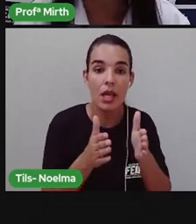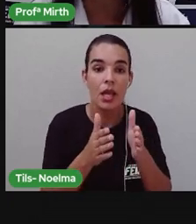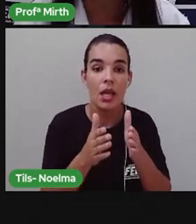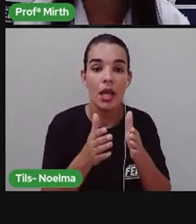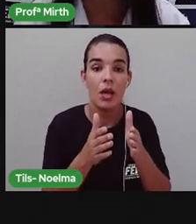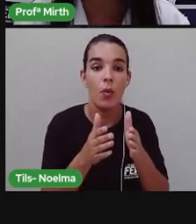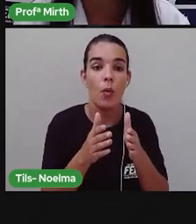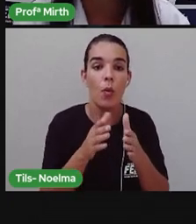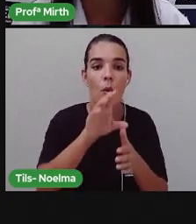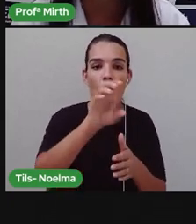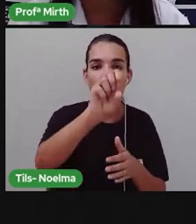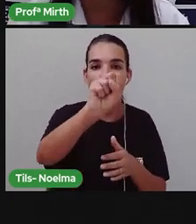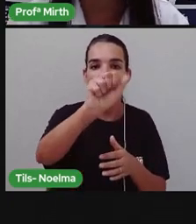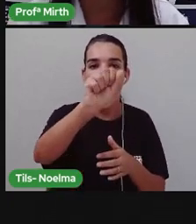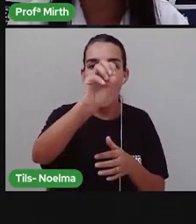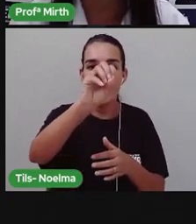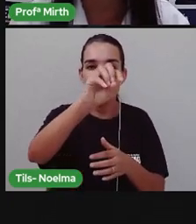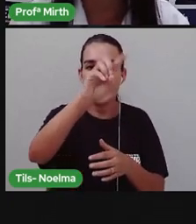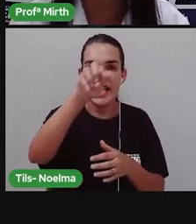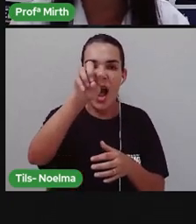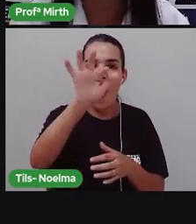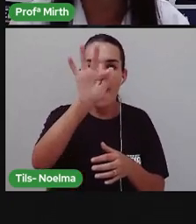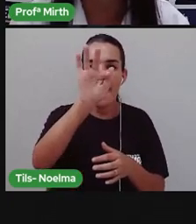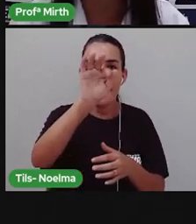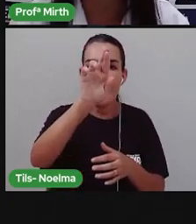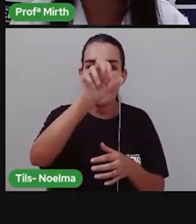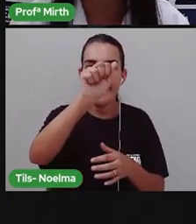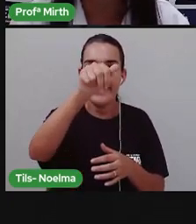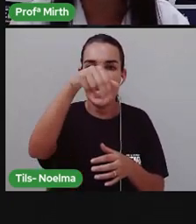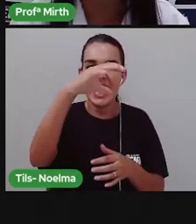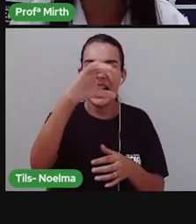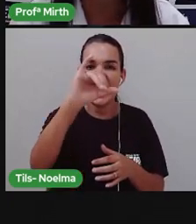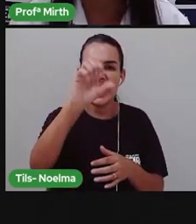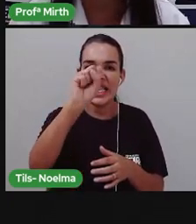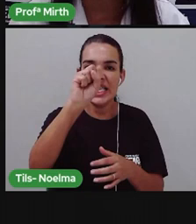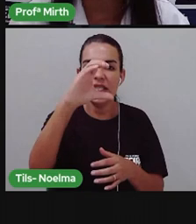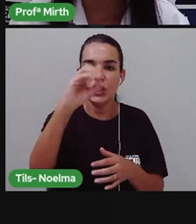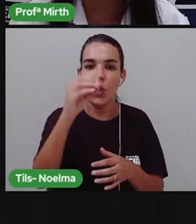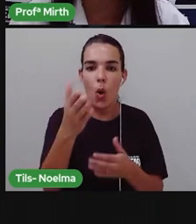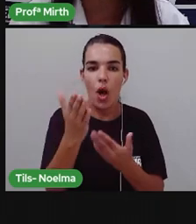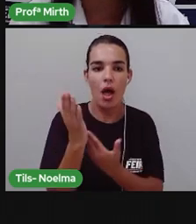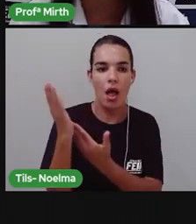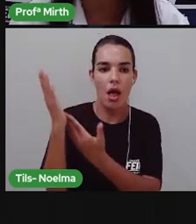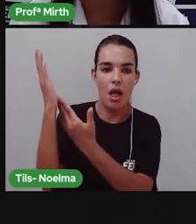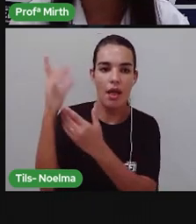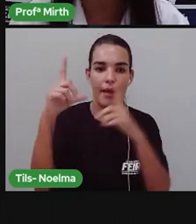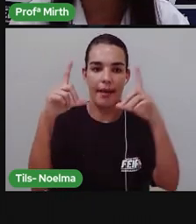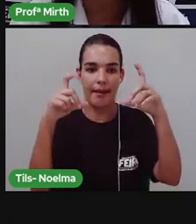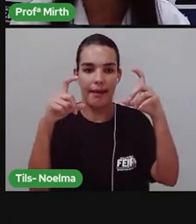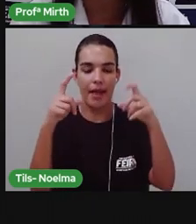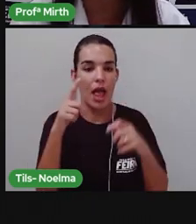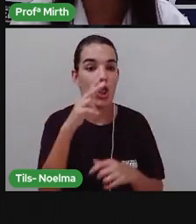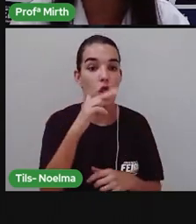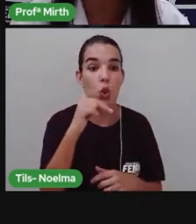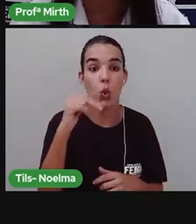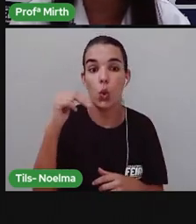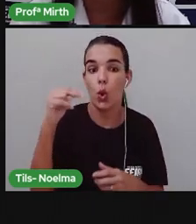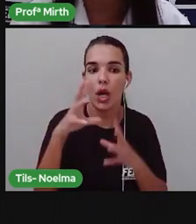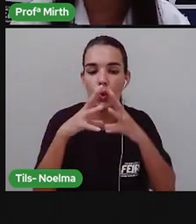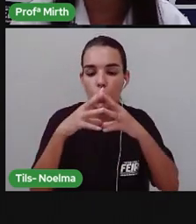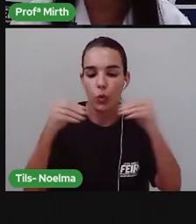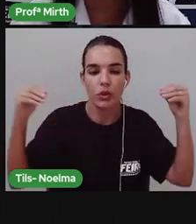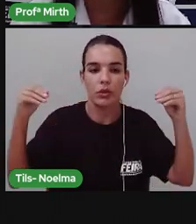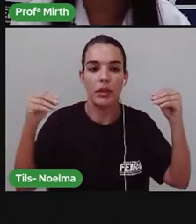rio São Francisco Que é esse rio Apresentado aí Na imagem, né? São exemplos De rio da caatinga O rio poti